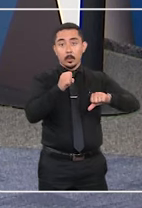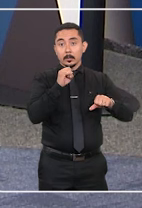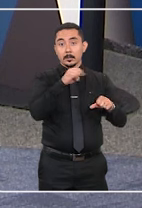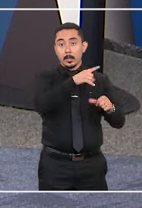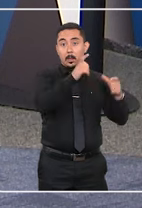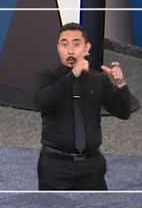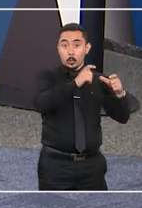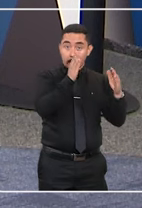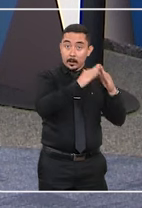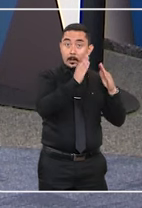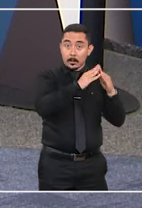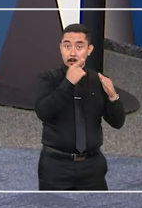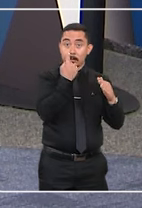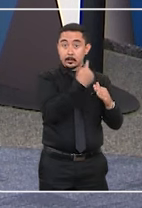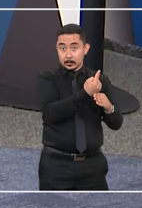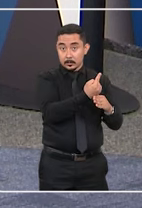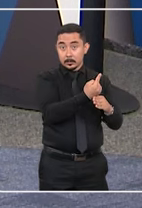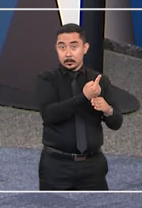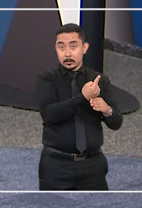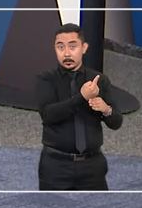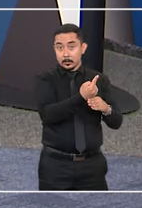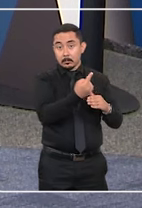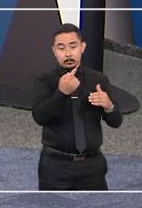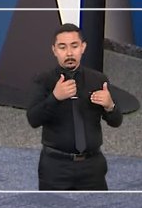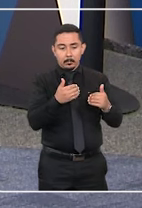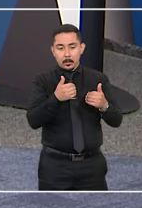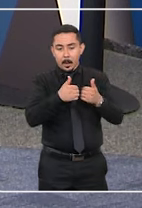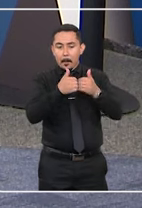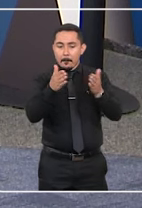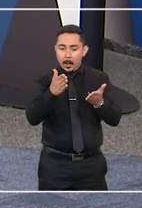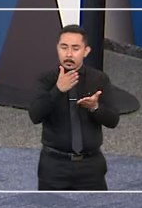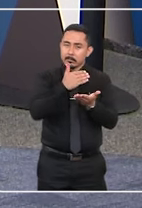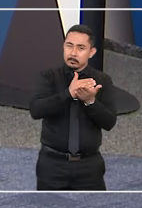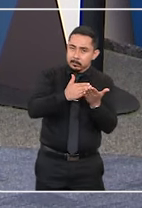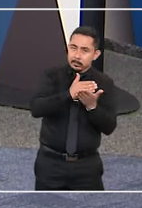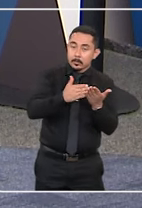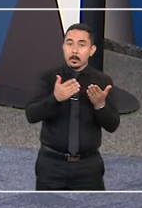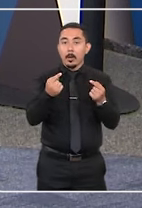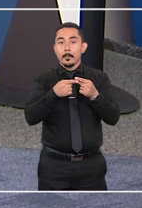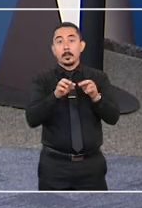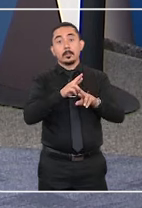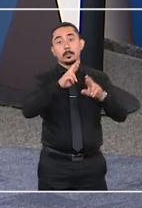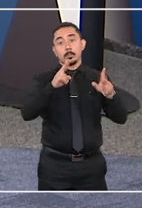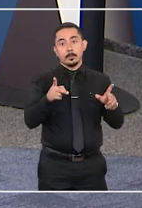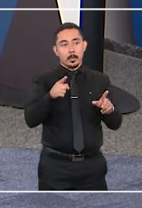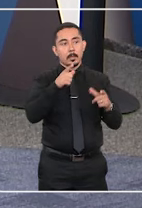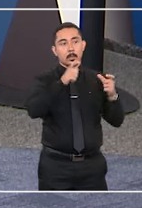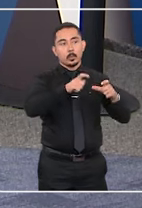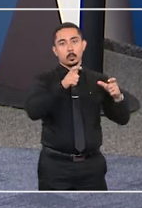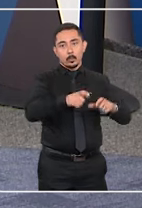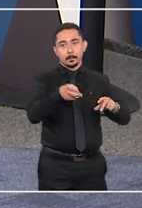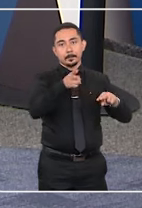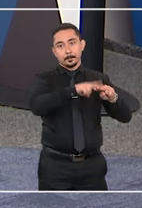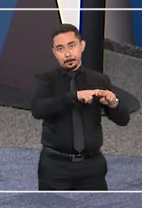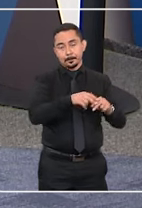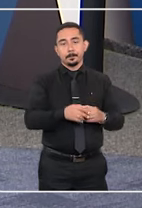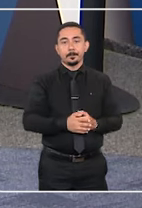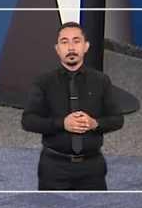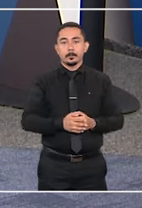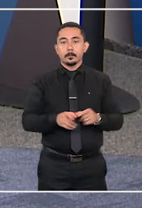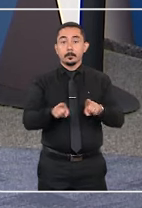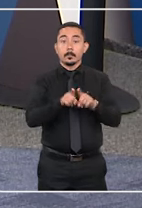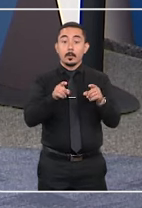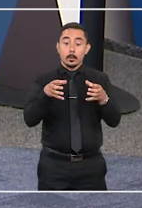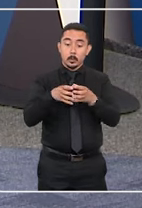fato de o local de moradia do condenado, em regime semiaberto, ser diferente do local da condenação. E para finalizar,